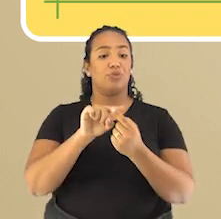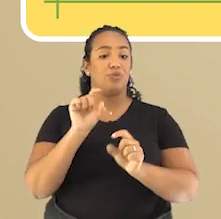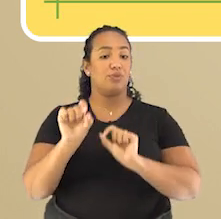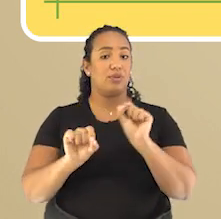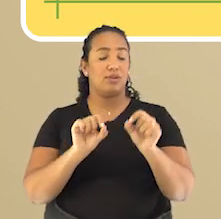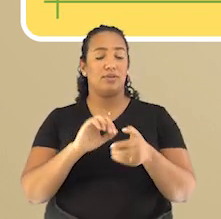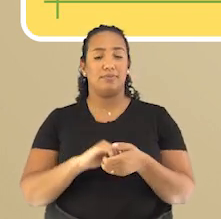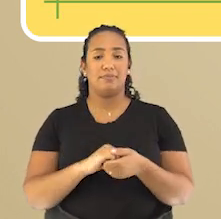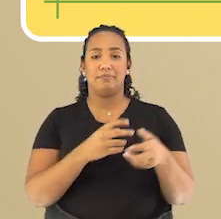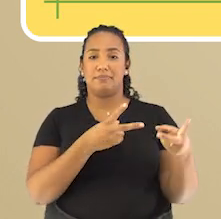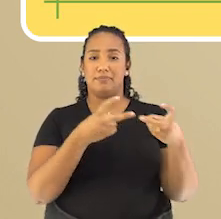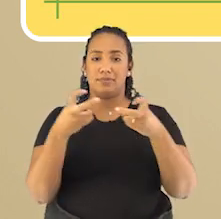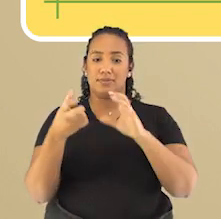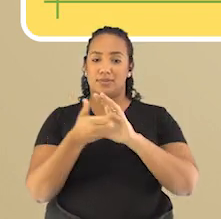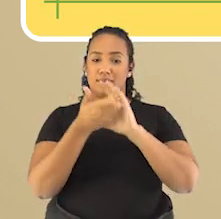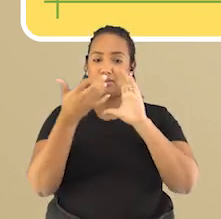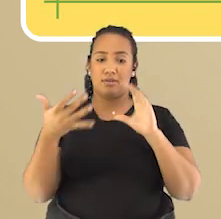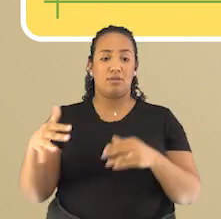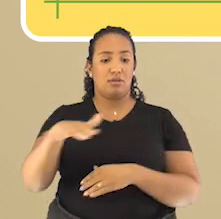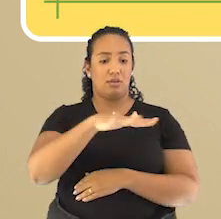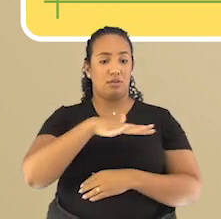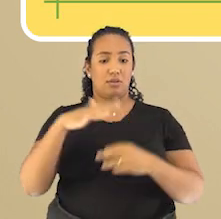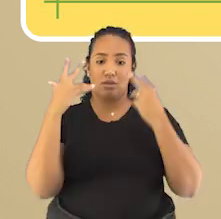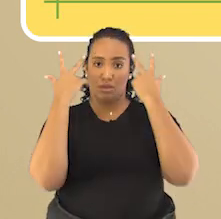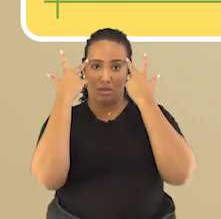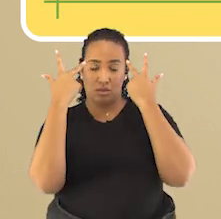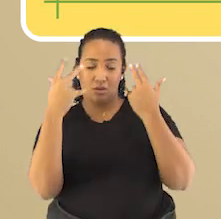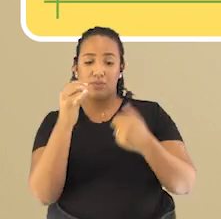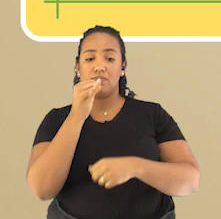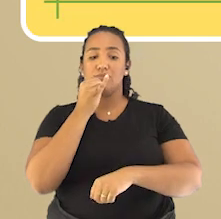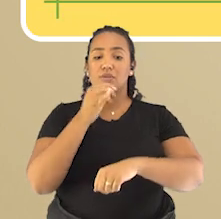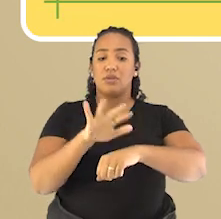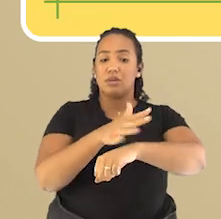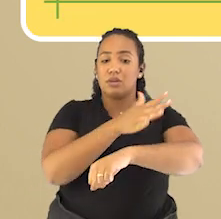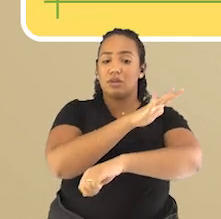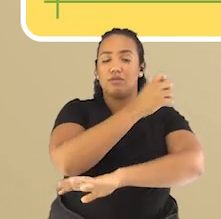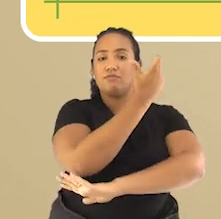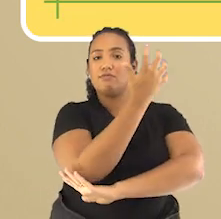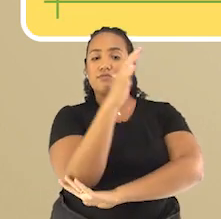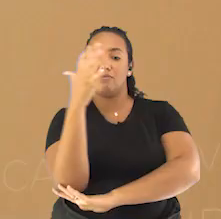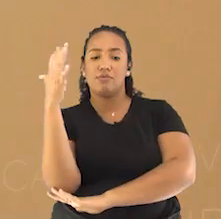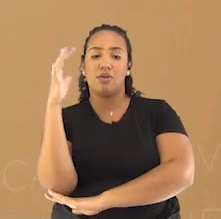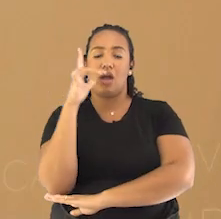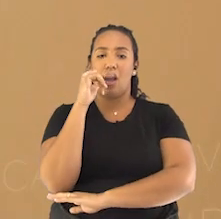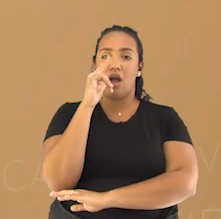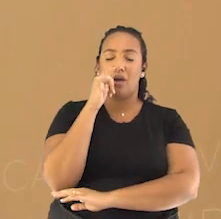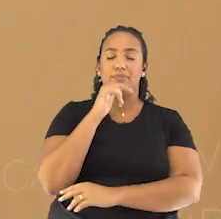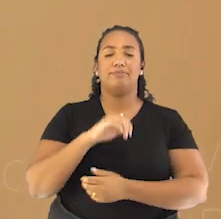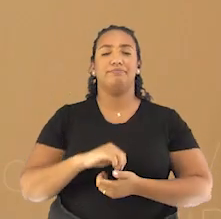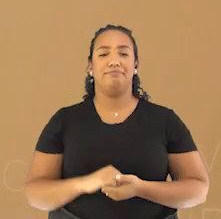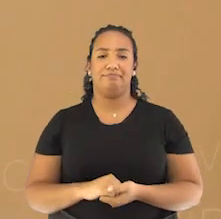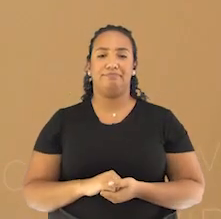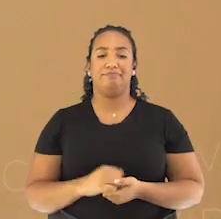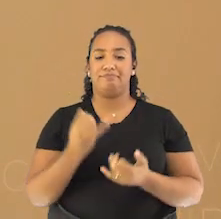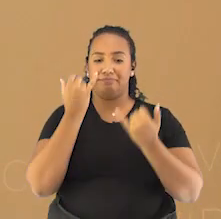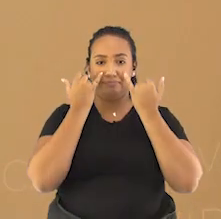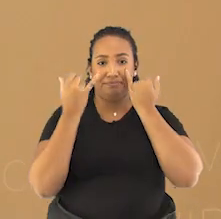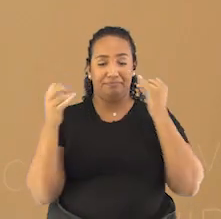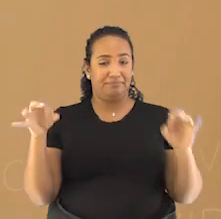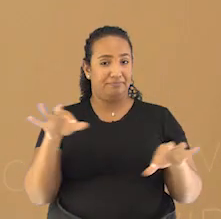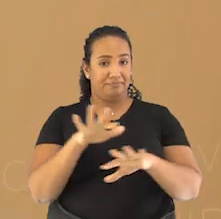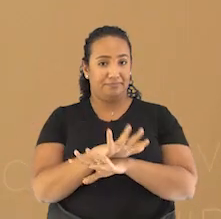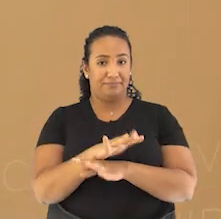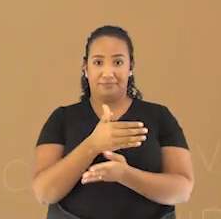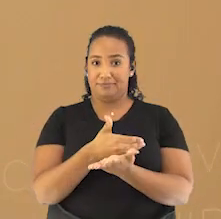características do espaço natural como relevo, água, vegetação e o clima. Informações passadas, vamos